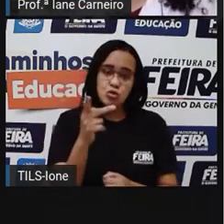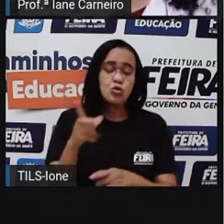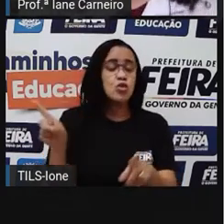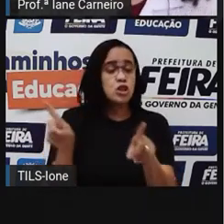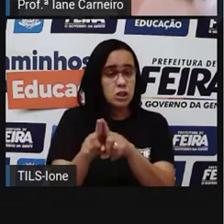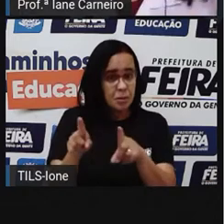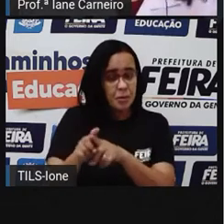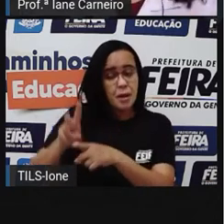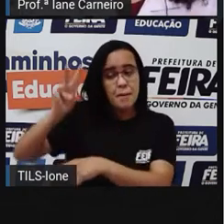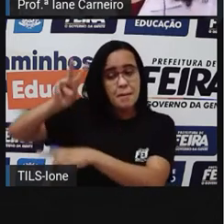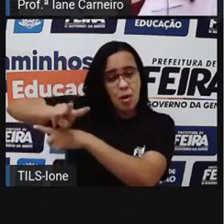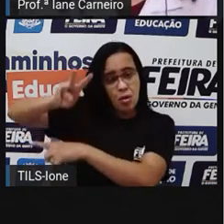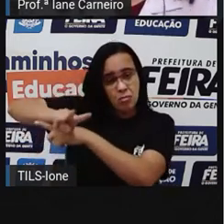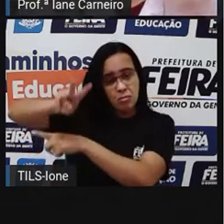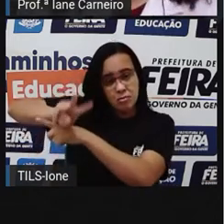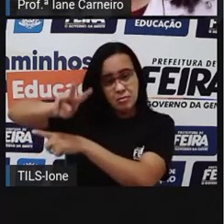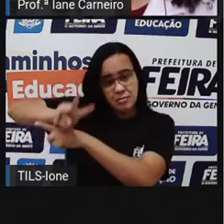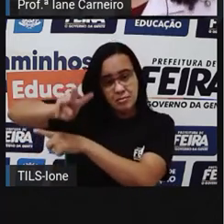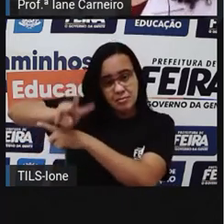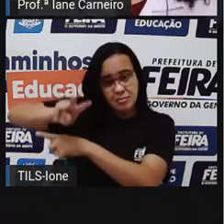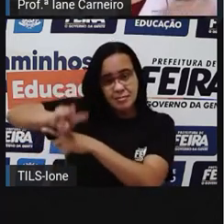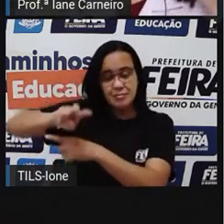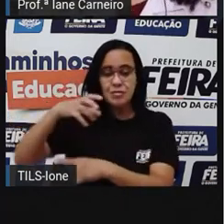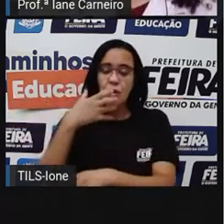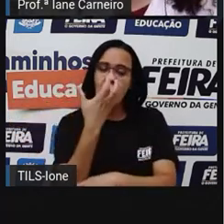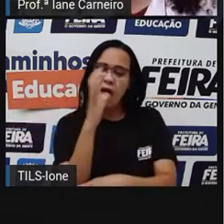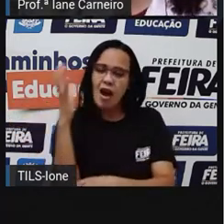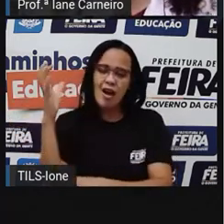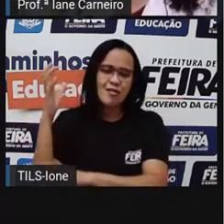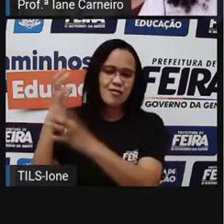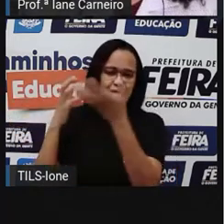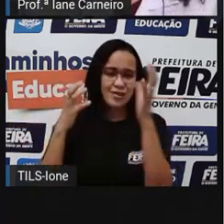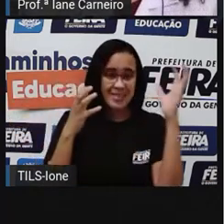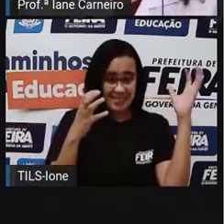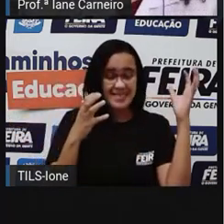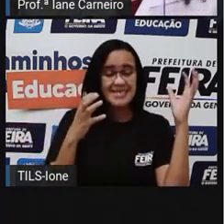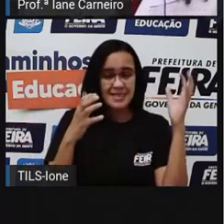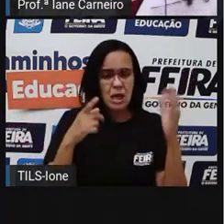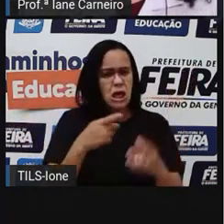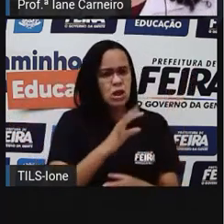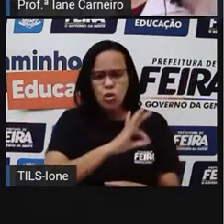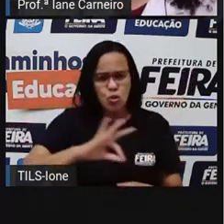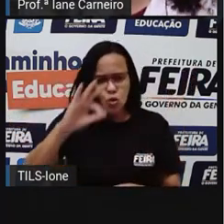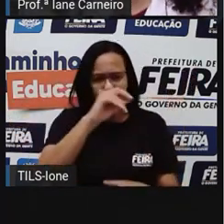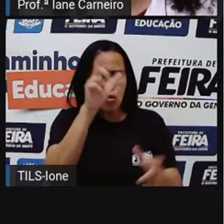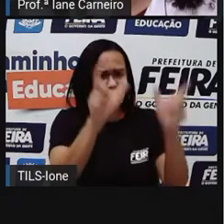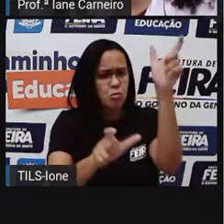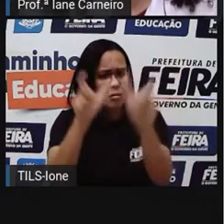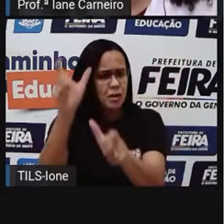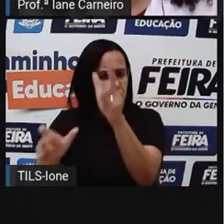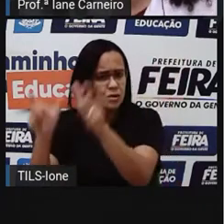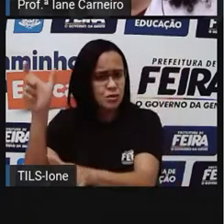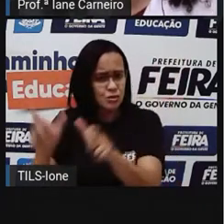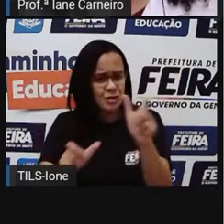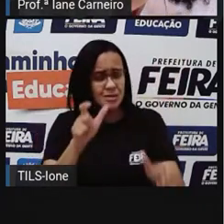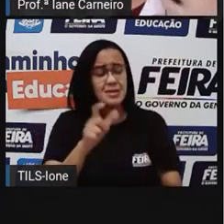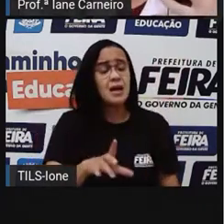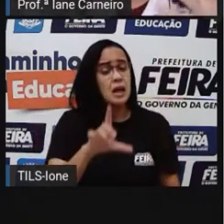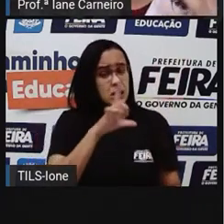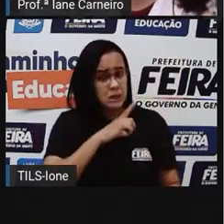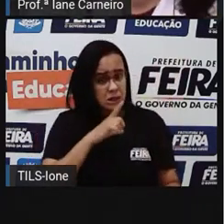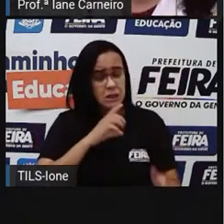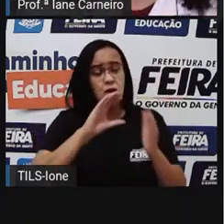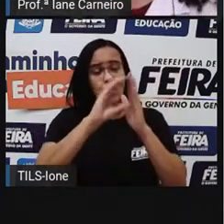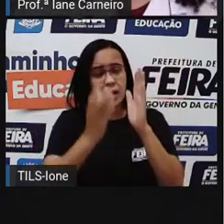a natureza. Estão percebendo que todos esses personagens do nosso folclore, eles sempre têm essa característica de